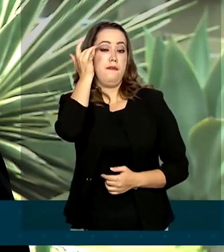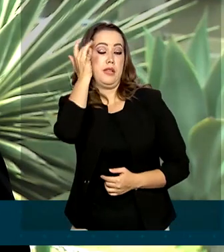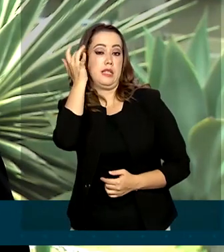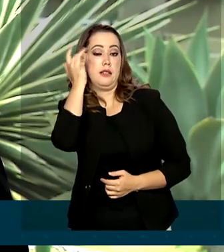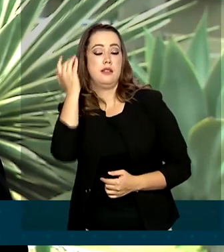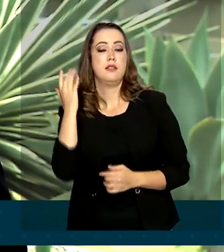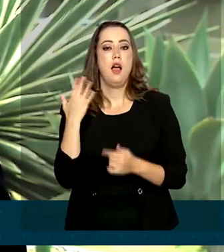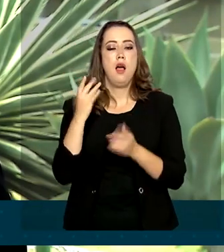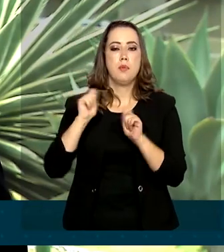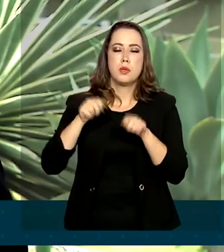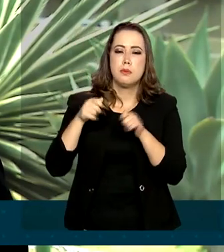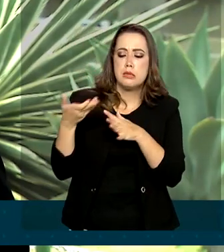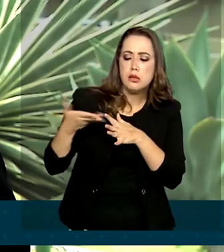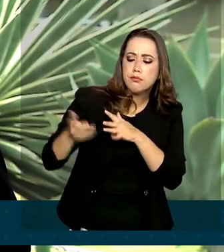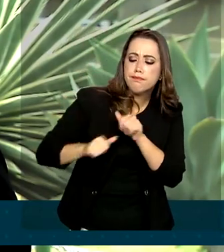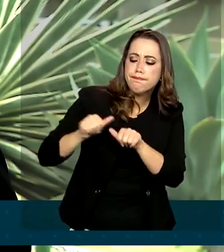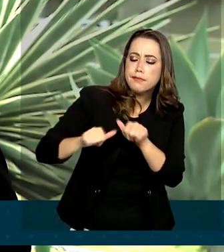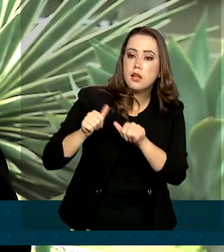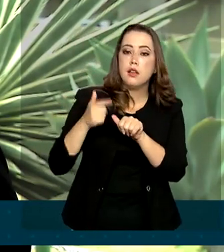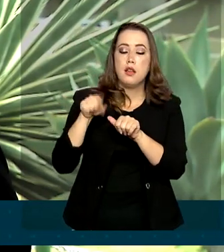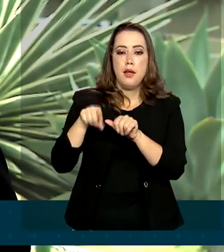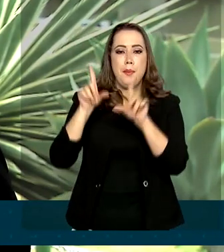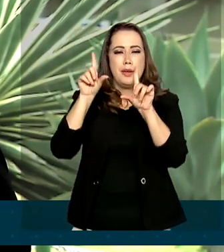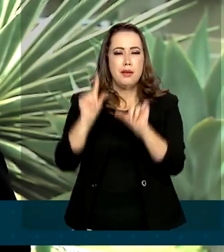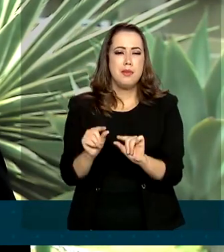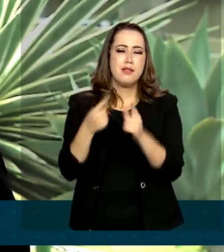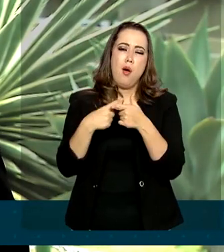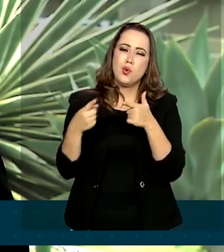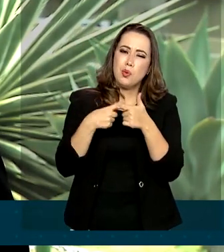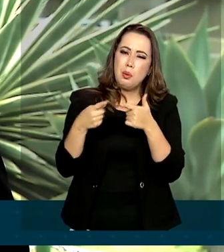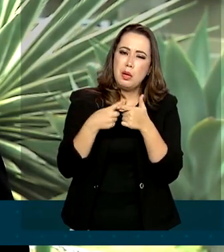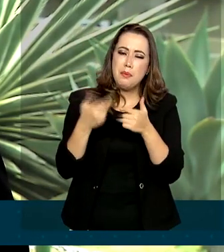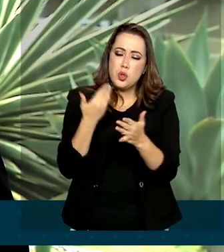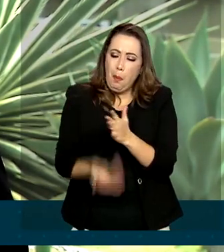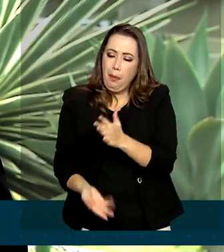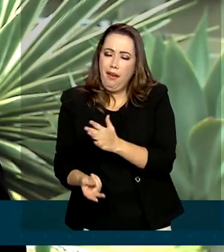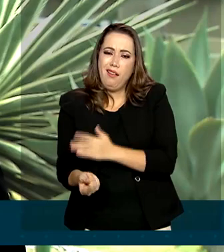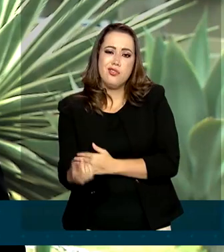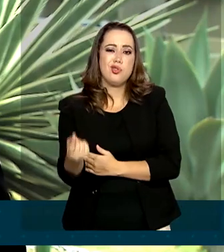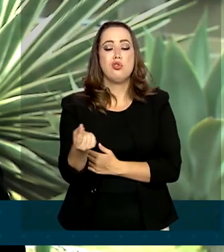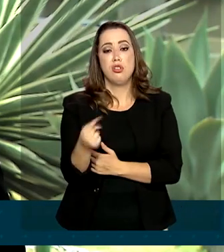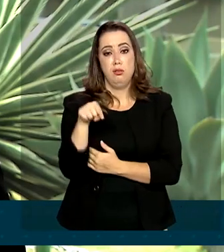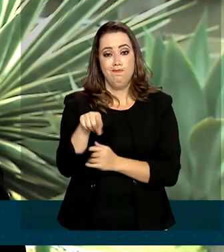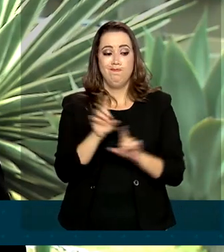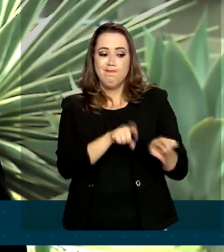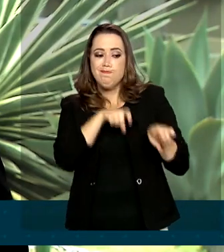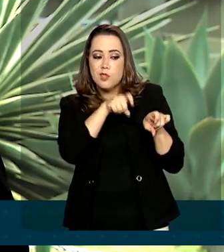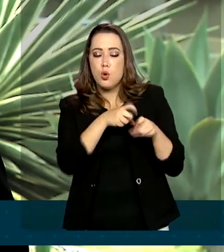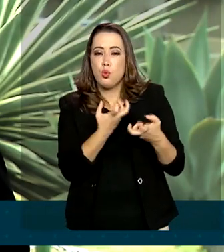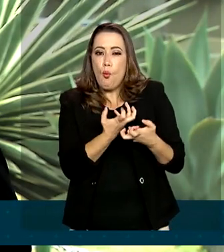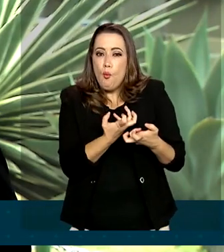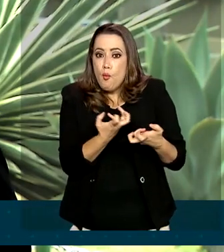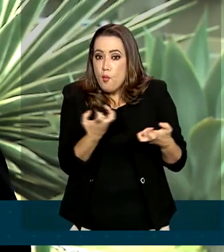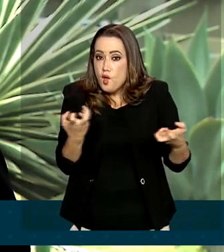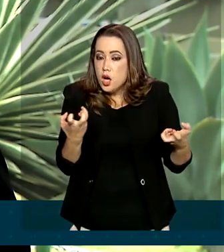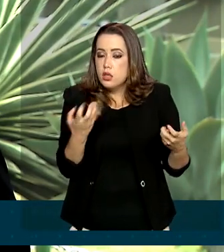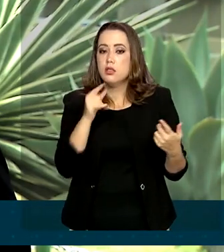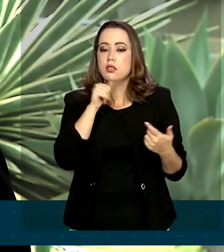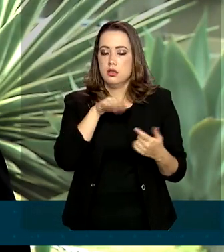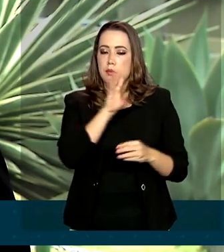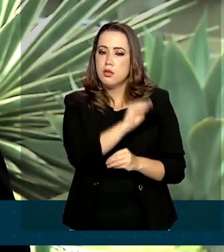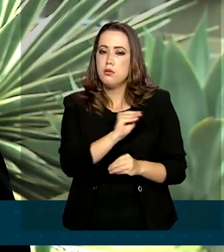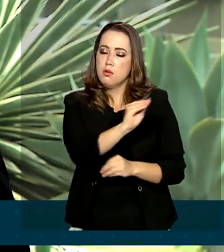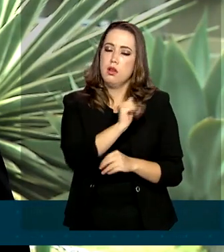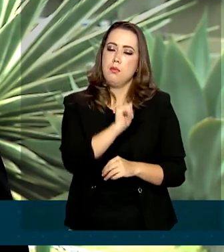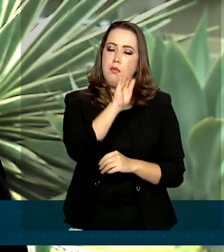essas renegociações, é minimizar os prejuízos desses produtores, além de atender o maior número possível de pessoas.